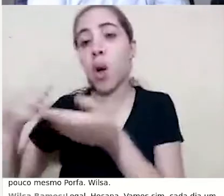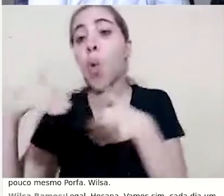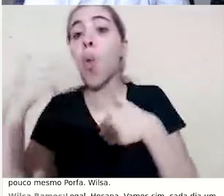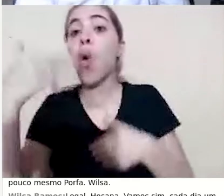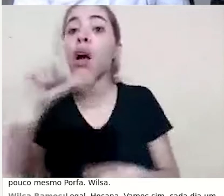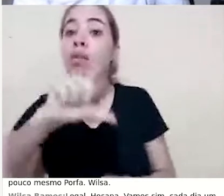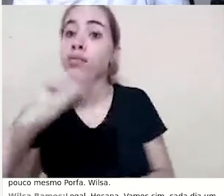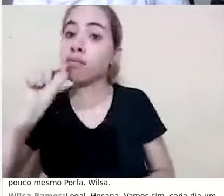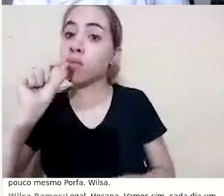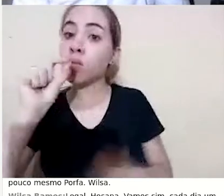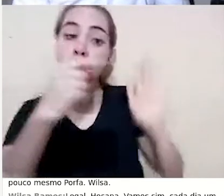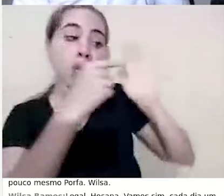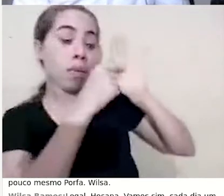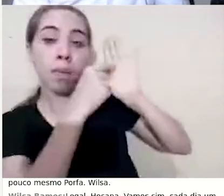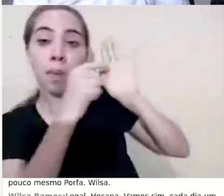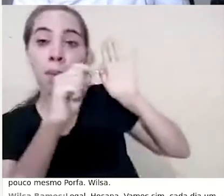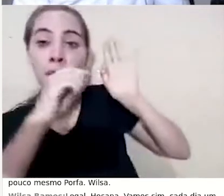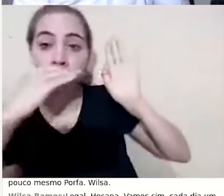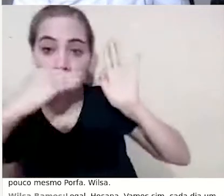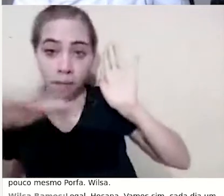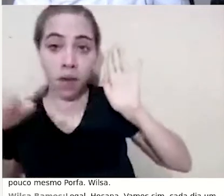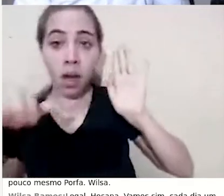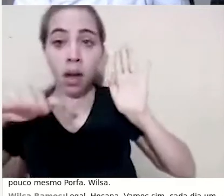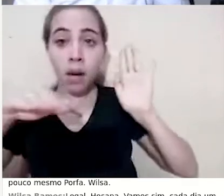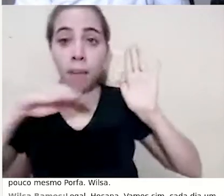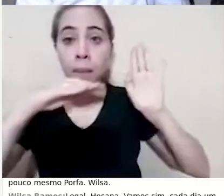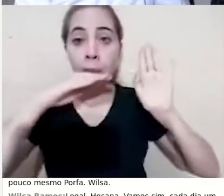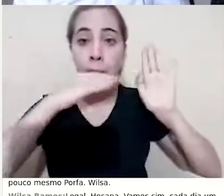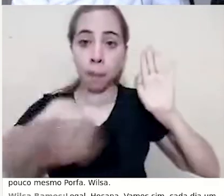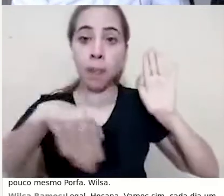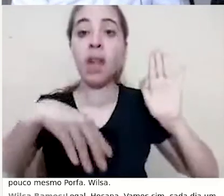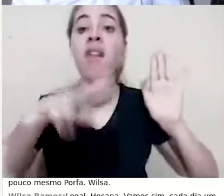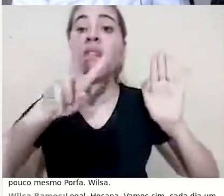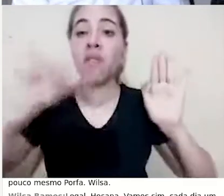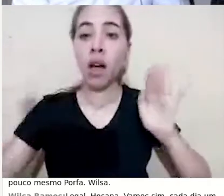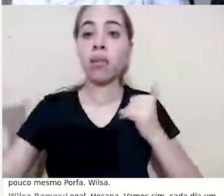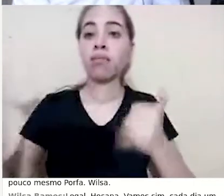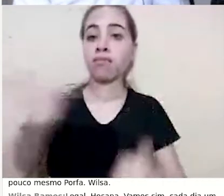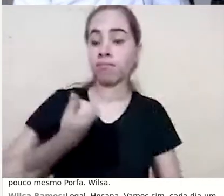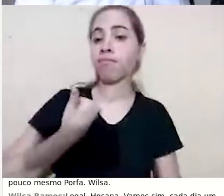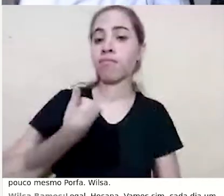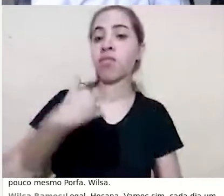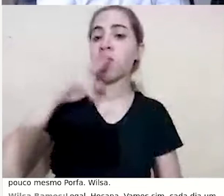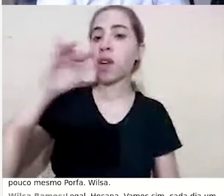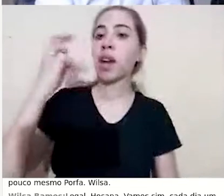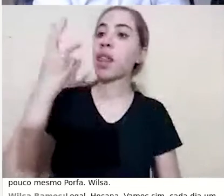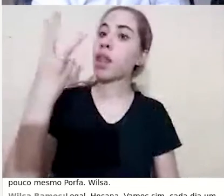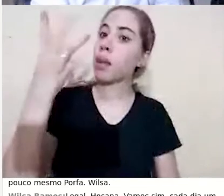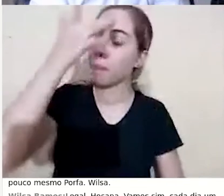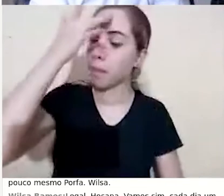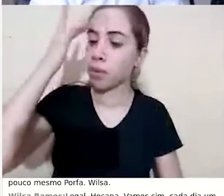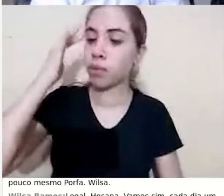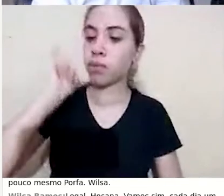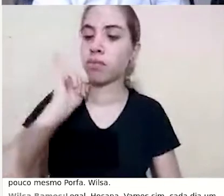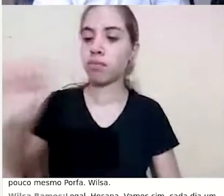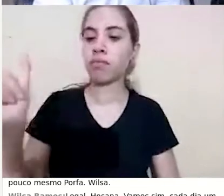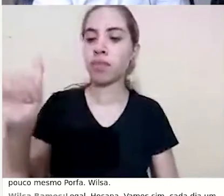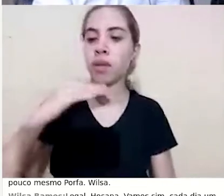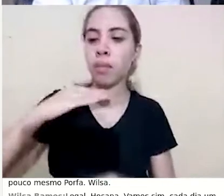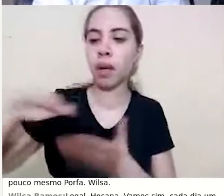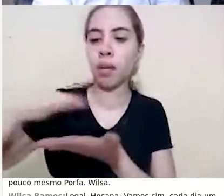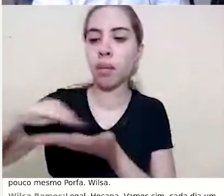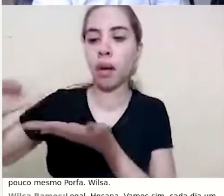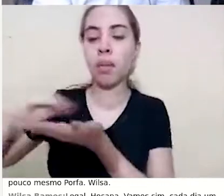ele vai me informar que está enviando mensagem para três pessoas que são as pessoas que eu selecionei, eu